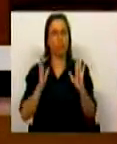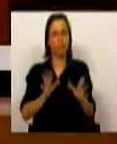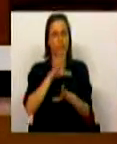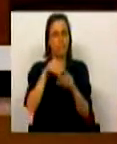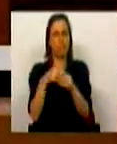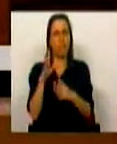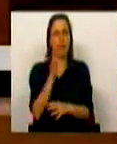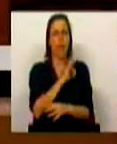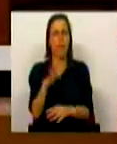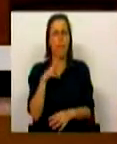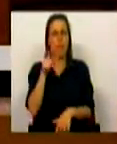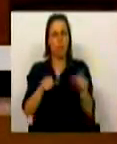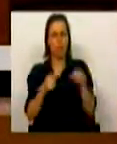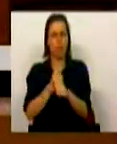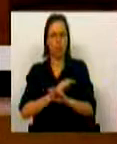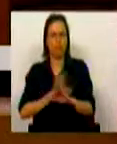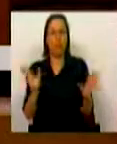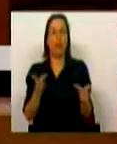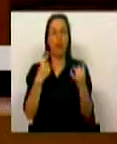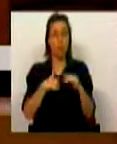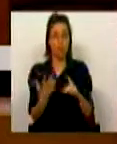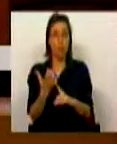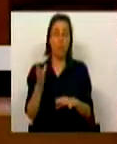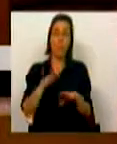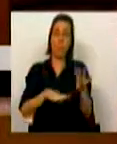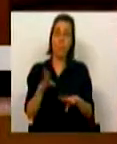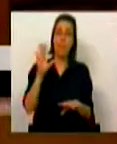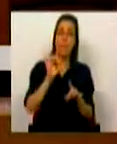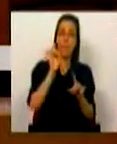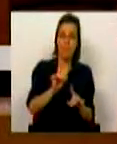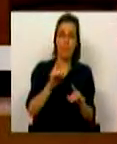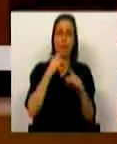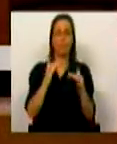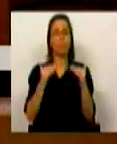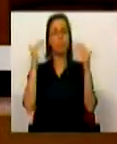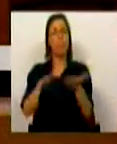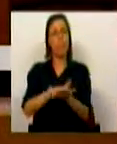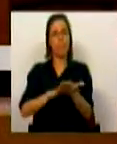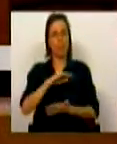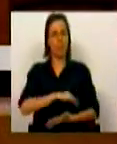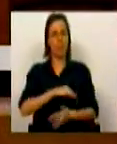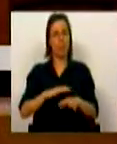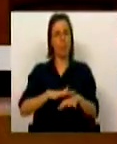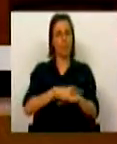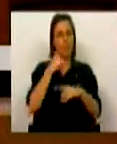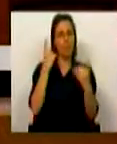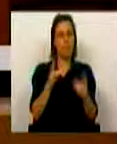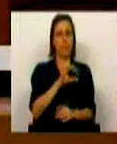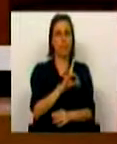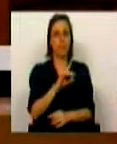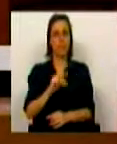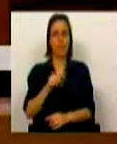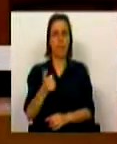abrange mais de 400 mil trabalhadores. E conseguimos ir mais longe, procedendo à elevação da base salarial na Administração Pública para